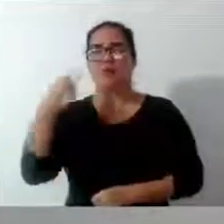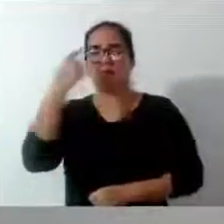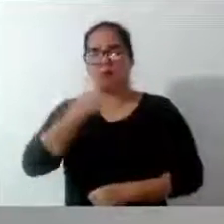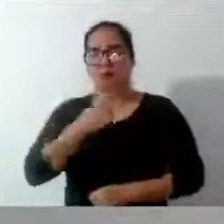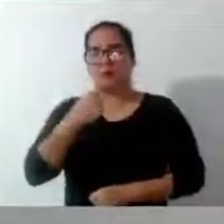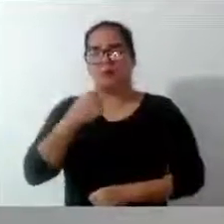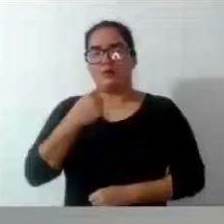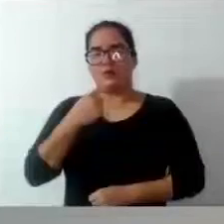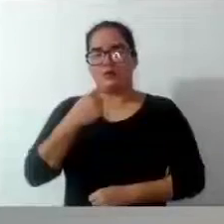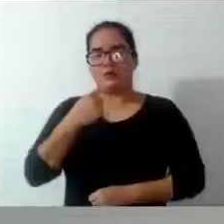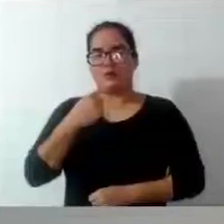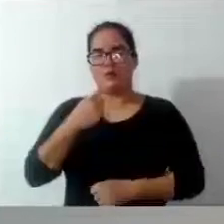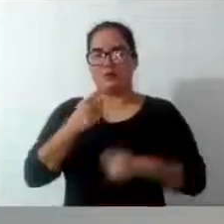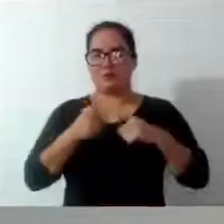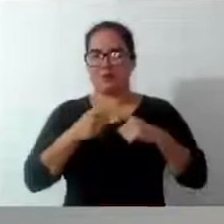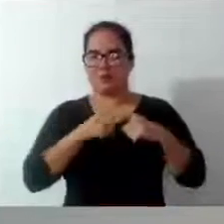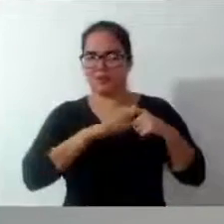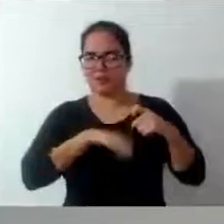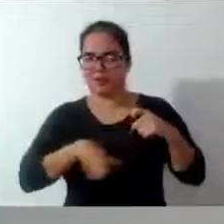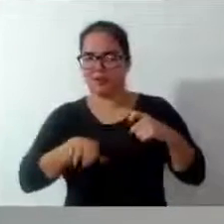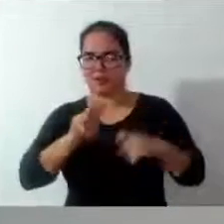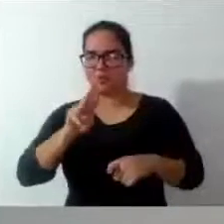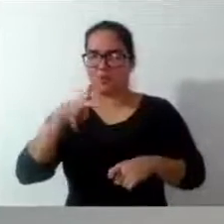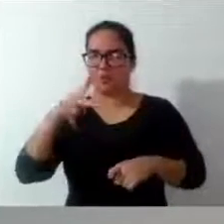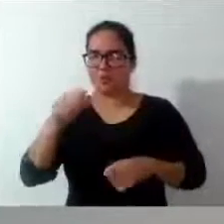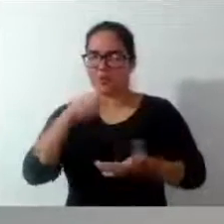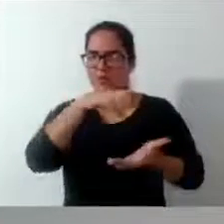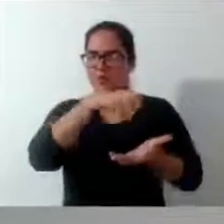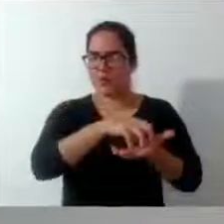pediatria na UPA? 3, 4 pediatras.